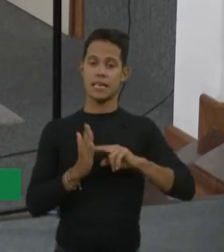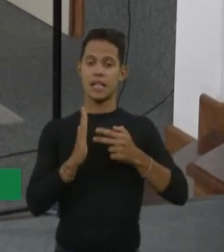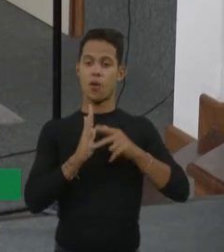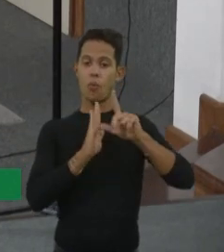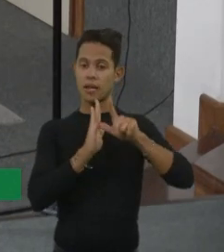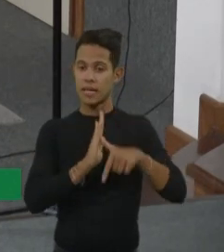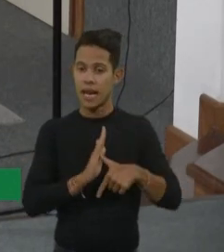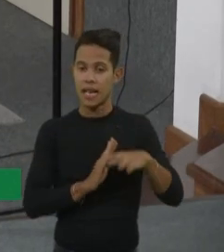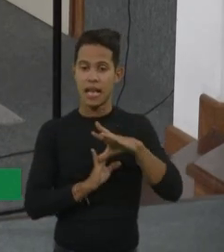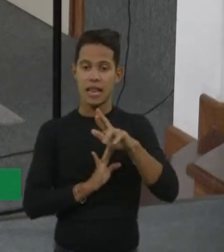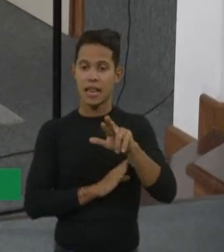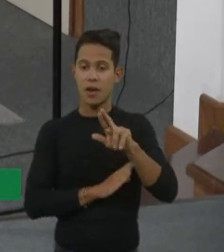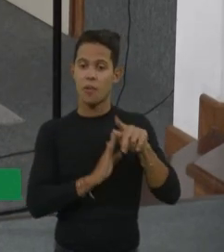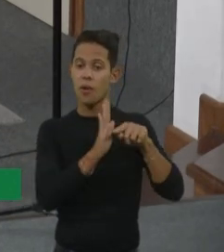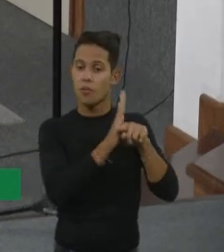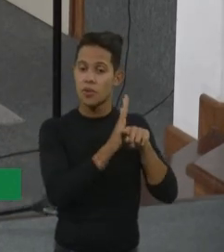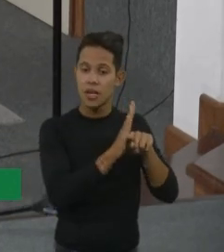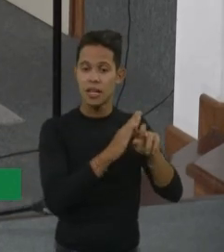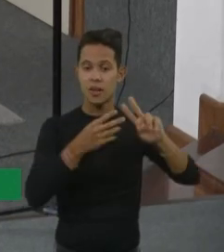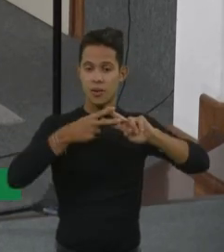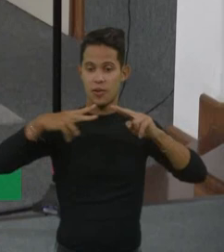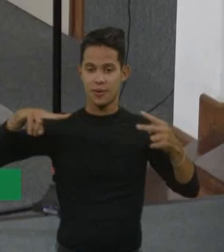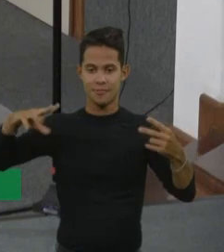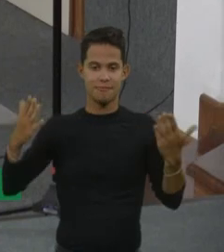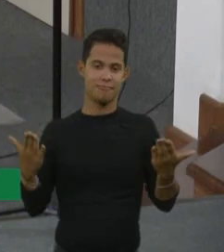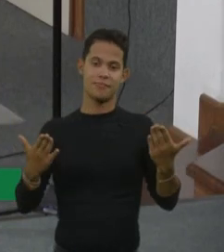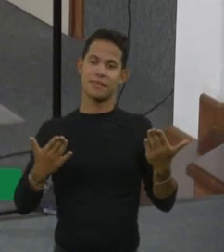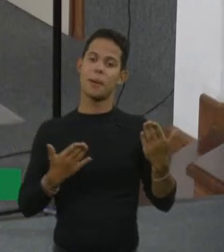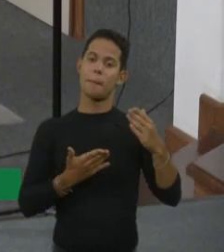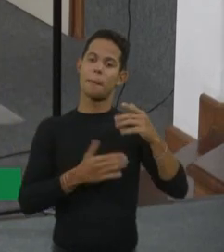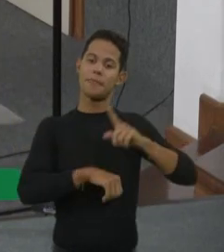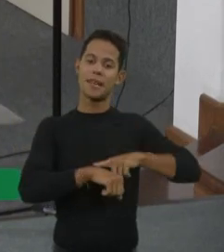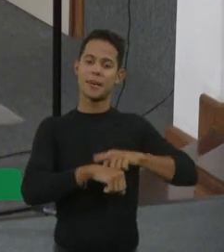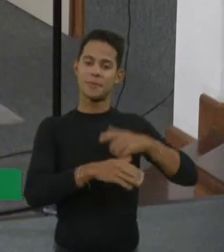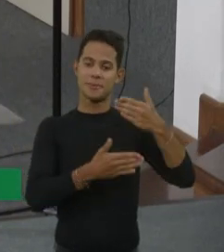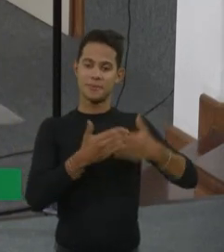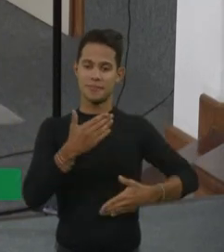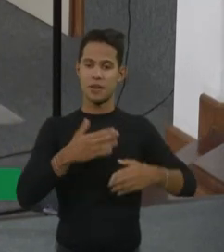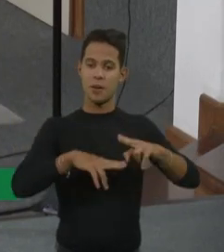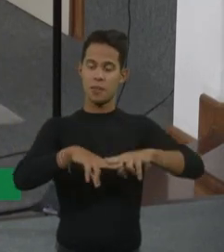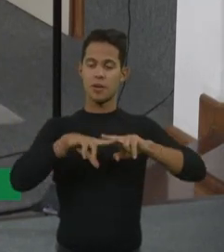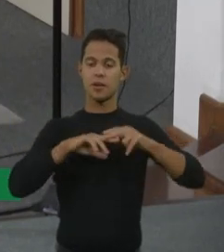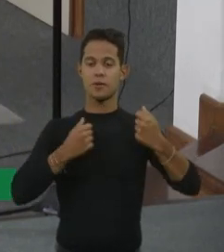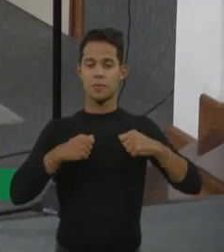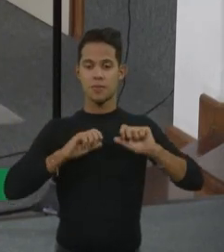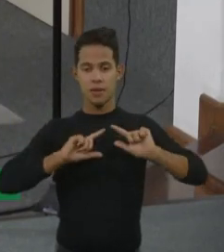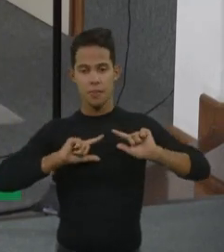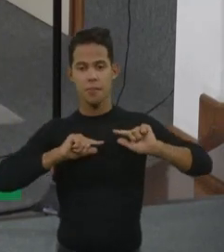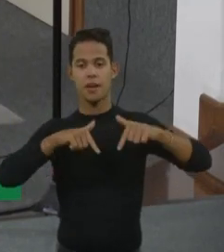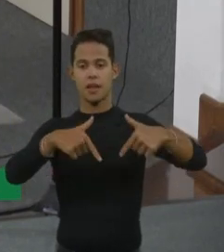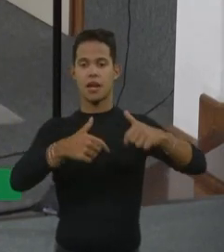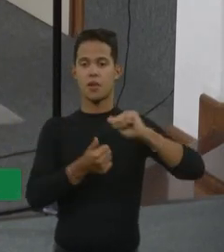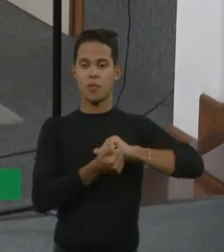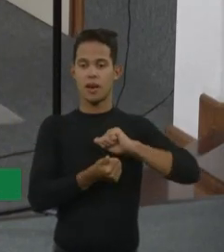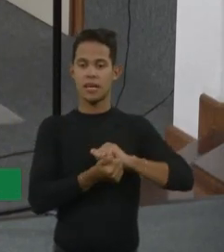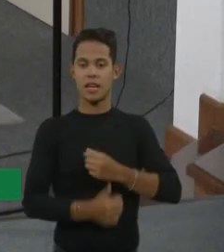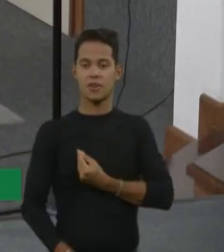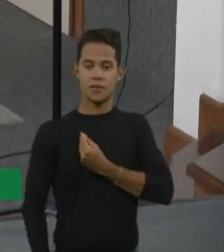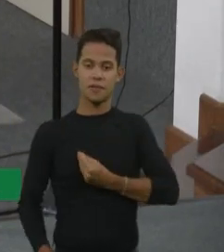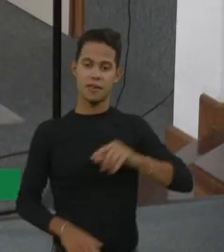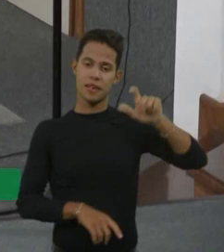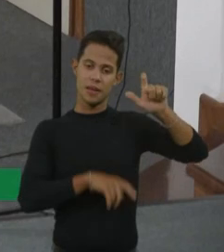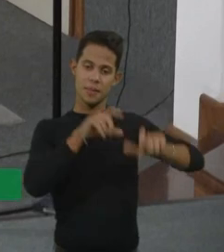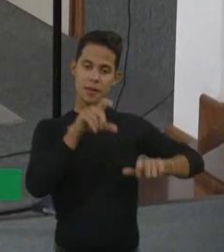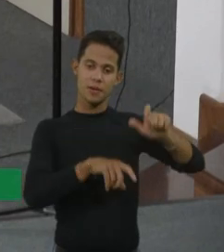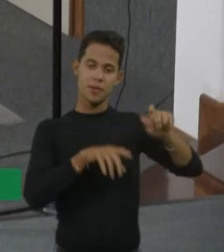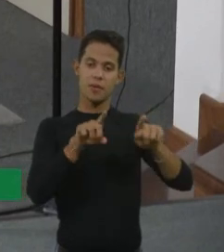diagnóstico genético pra isso. E tá perdendo tempo, né? E sempre, assim, a gente tem que batalhar a qualidade de vida, né, dos pacientes, da sua família, é isso que a gente